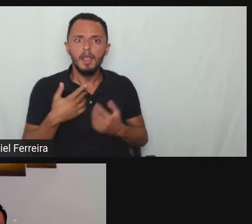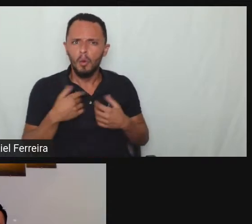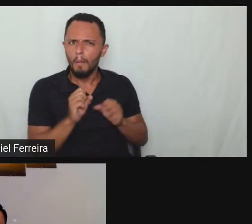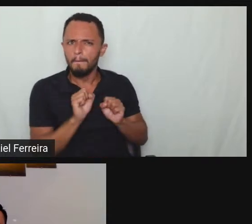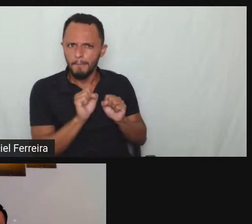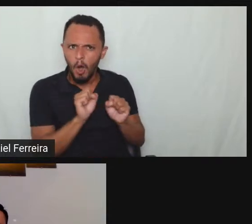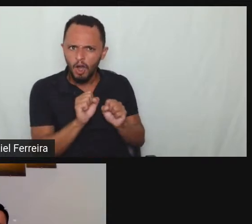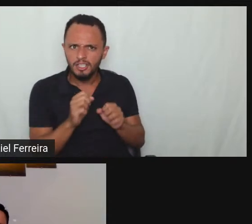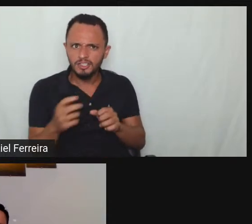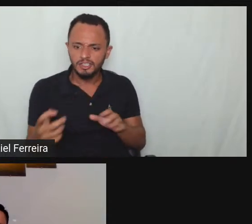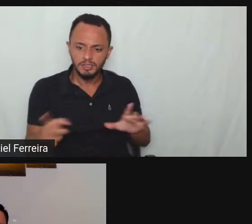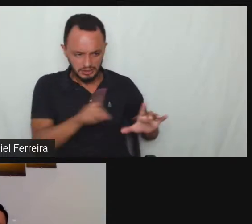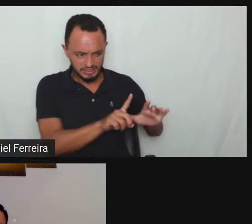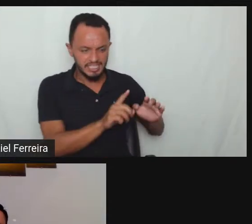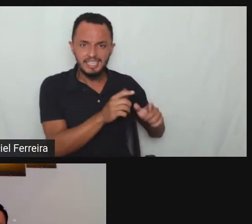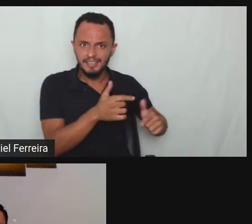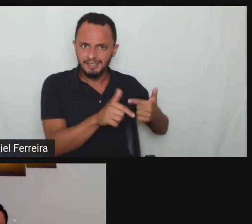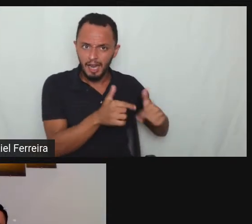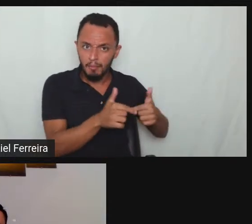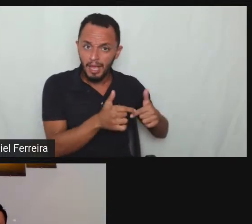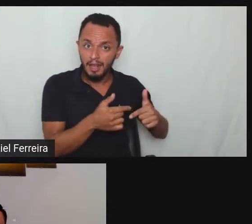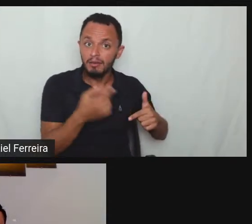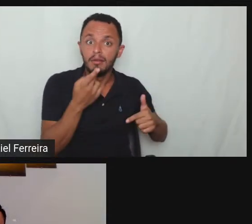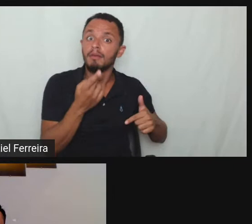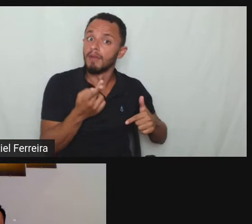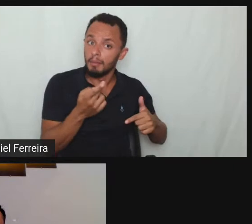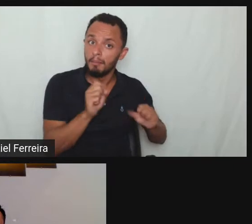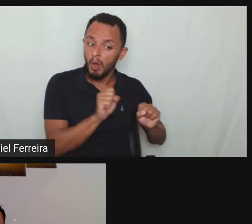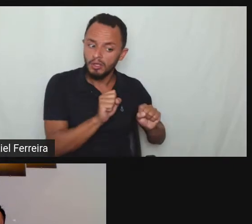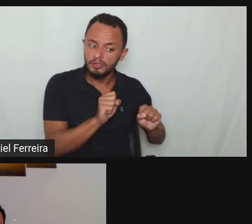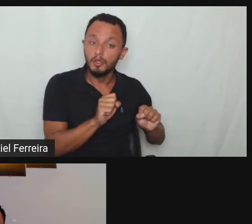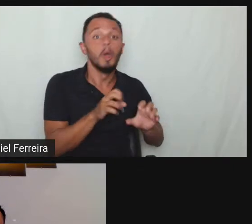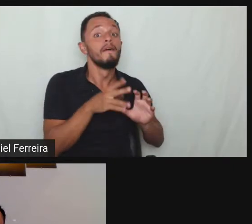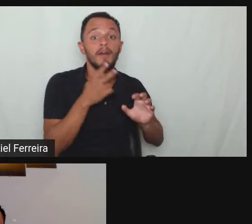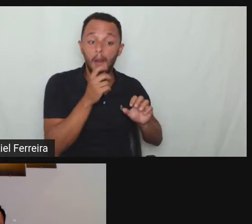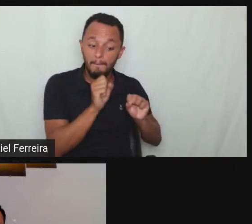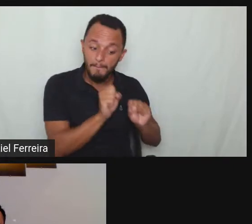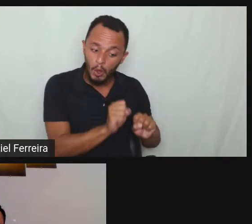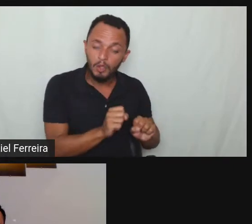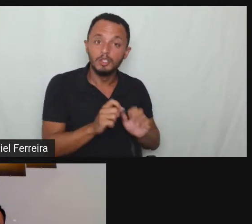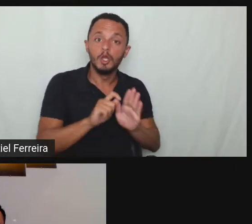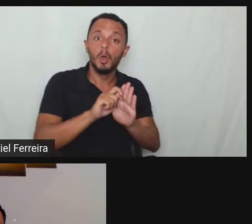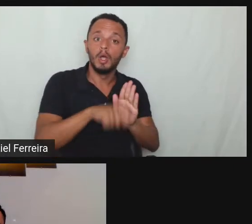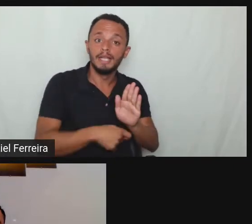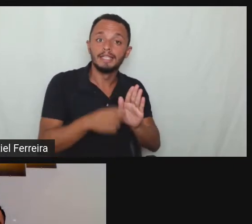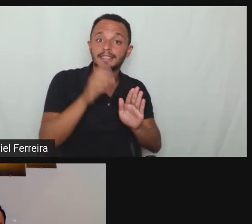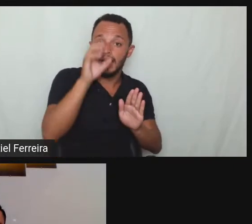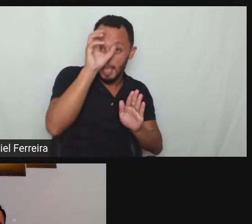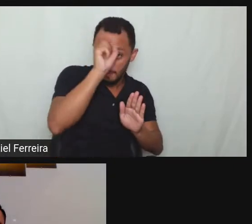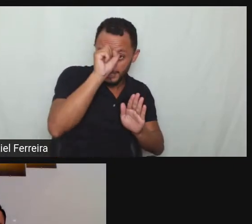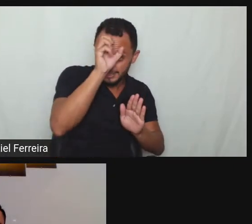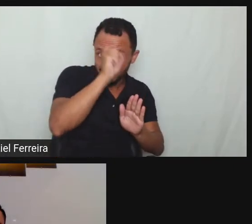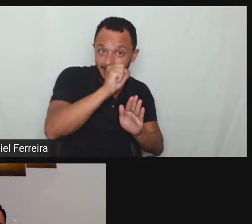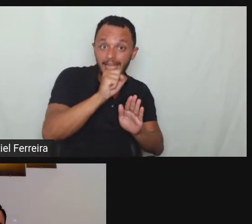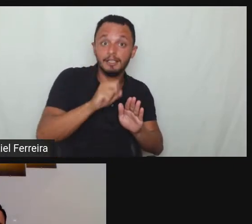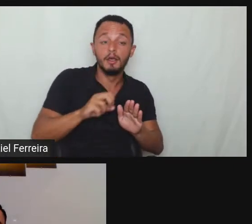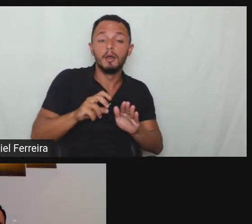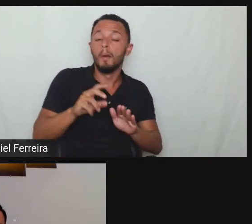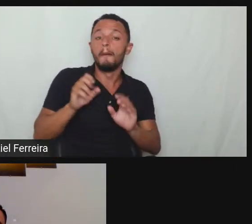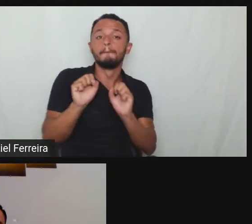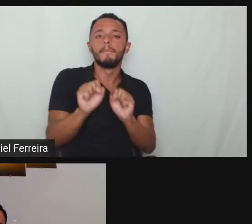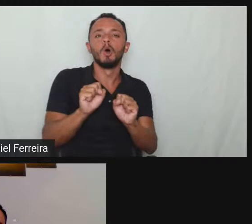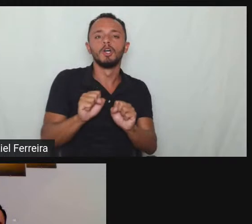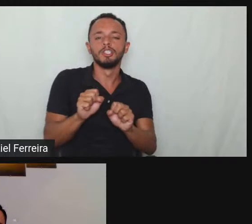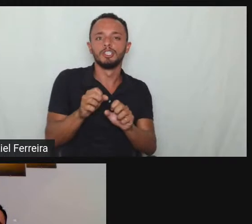lei de organização social no luas que você pode acumular o contrato de aprendizagem com o luas até dois anos